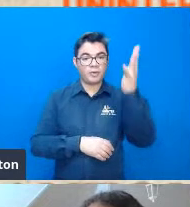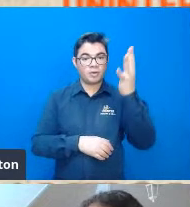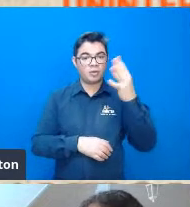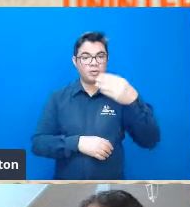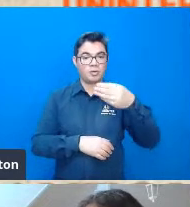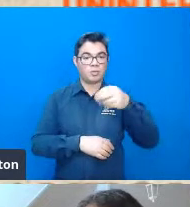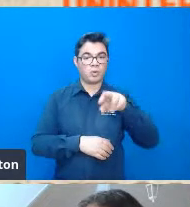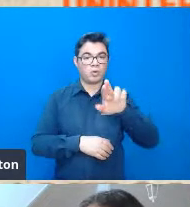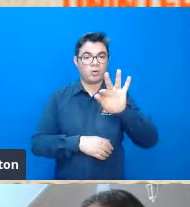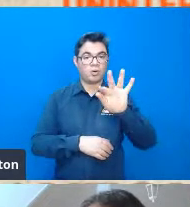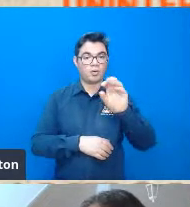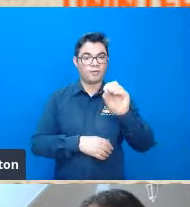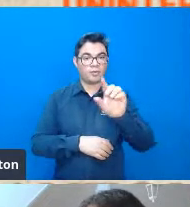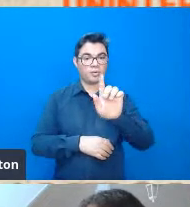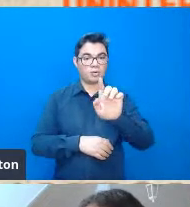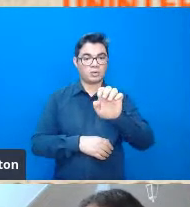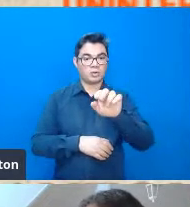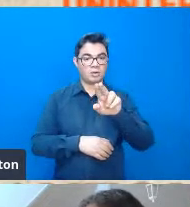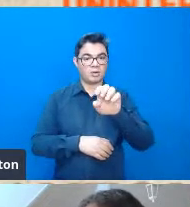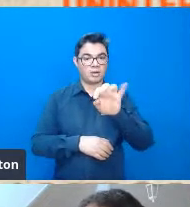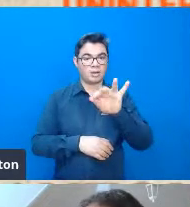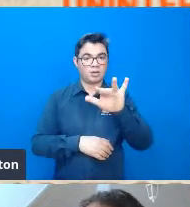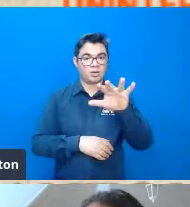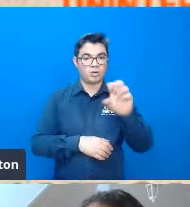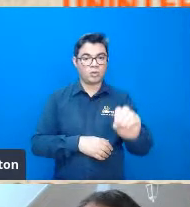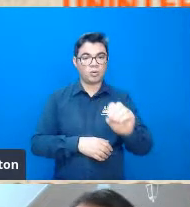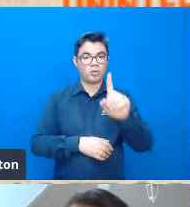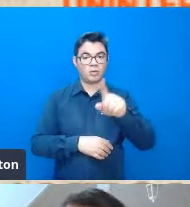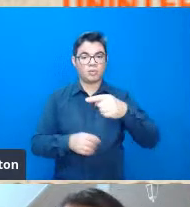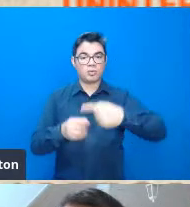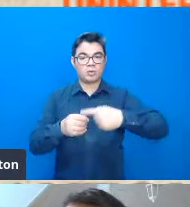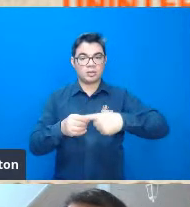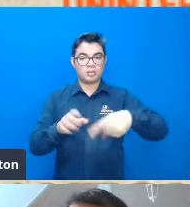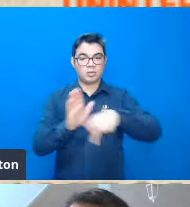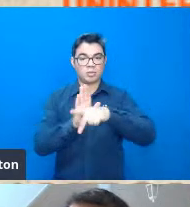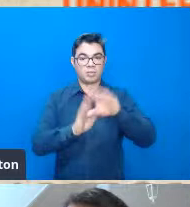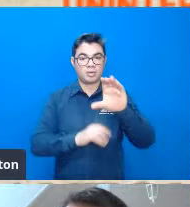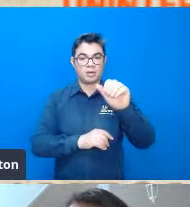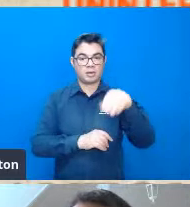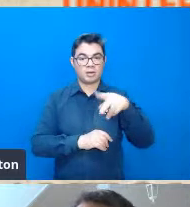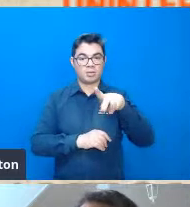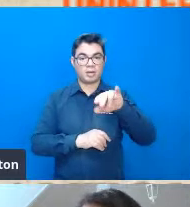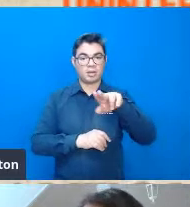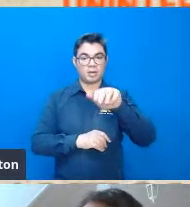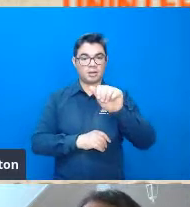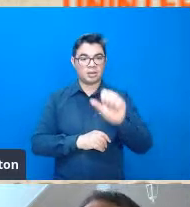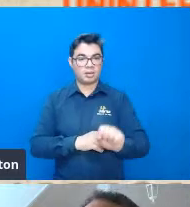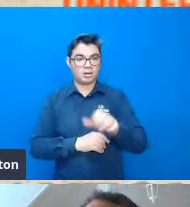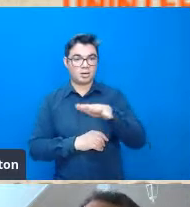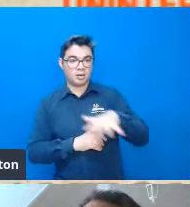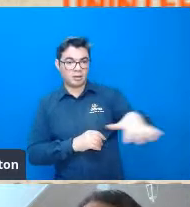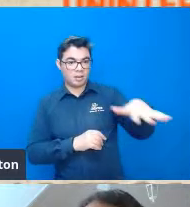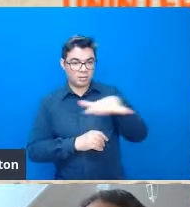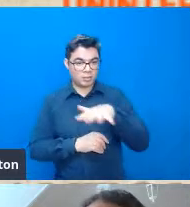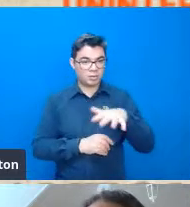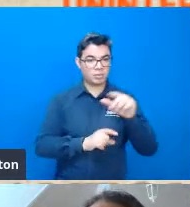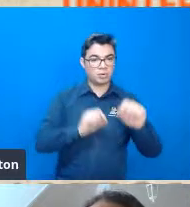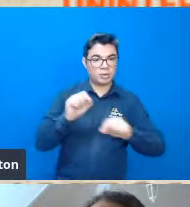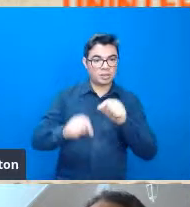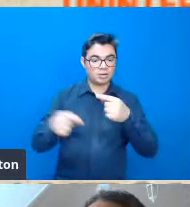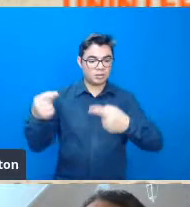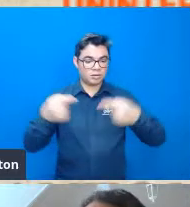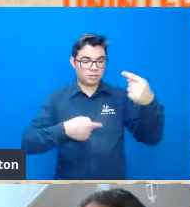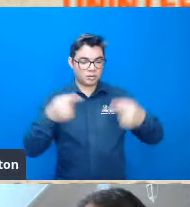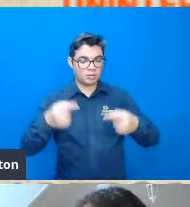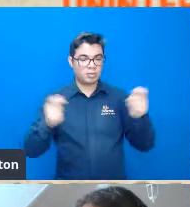morfogenético do município de Campinas então uma abordagem assim muito no âmbito do seu orientador né discutindo